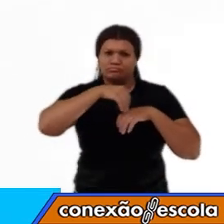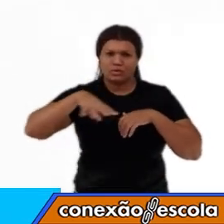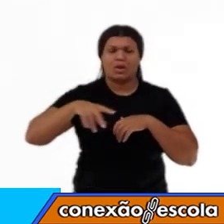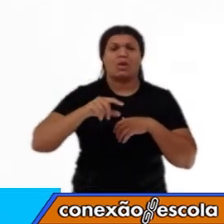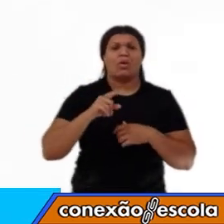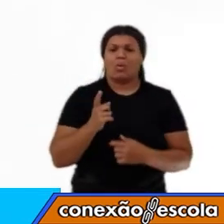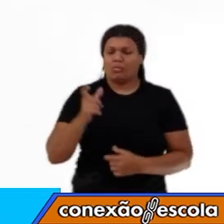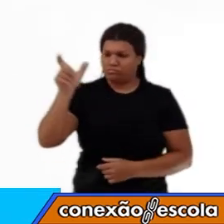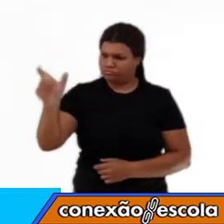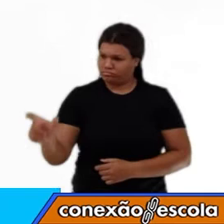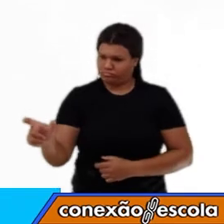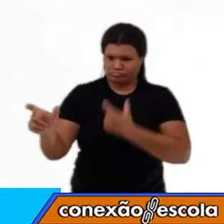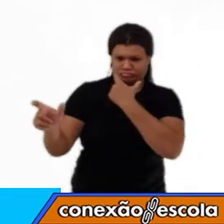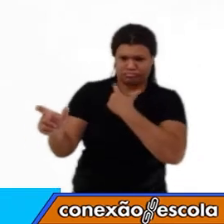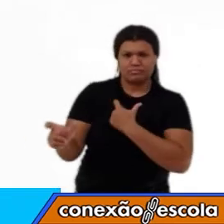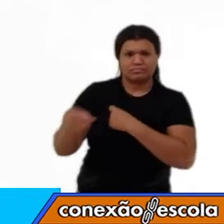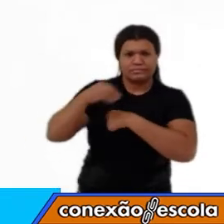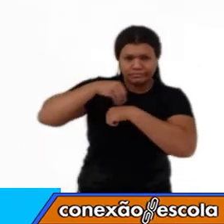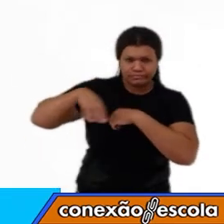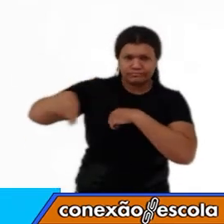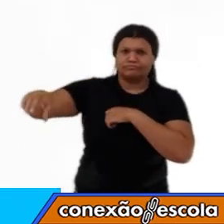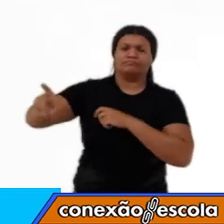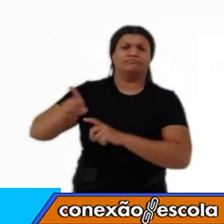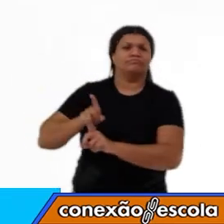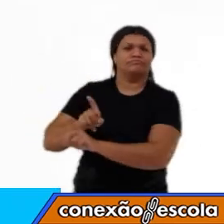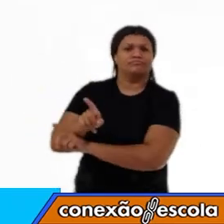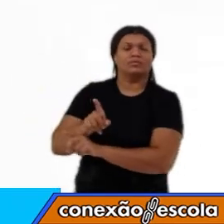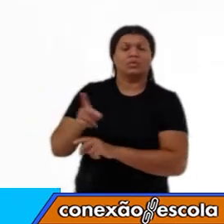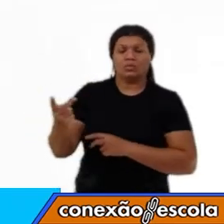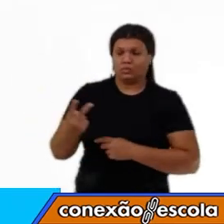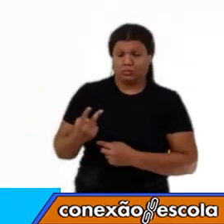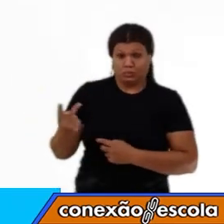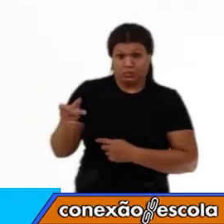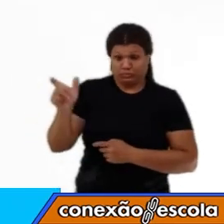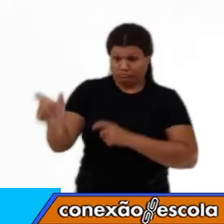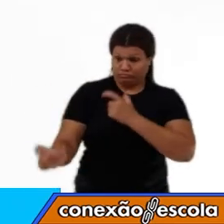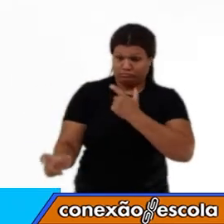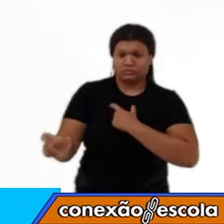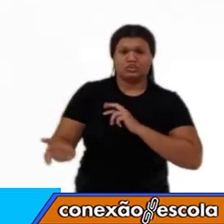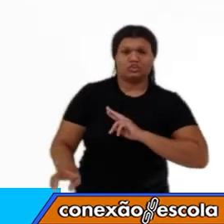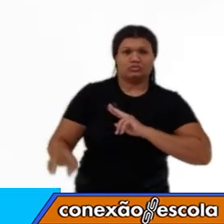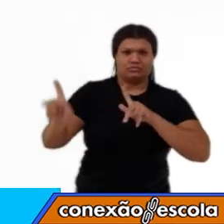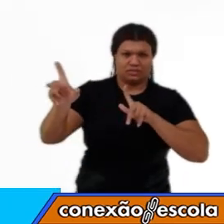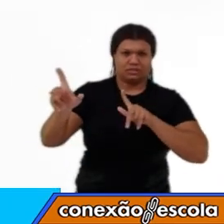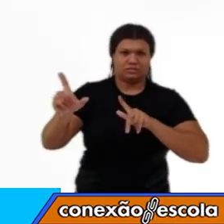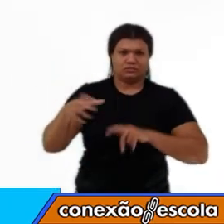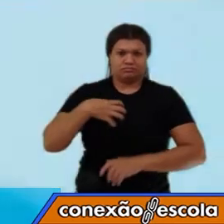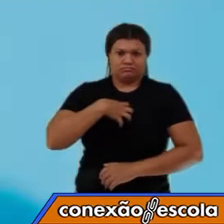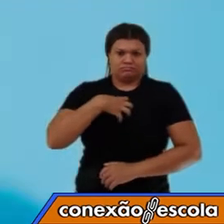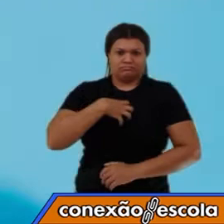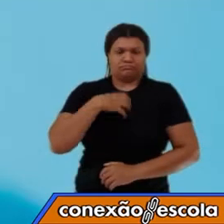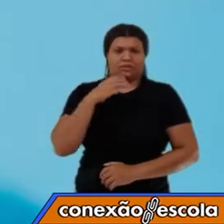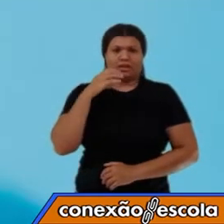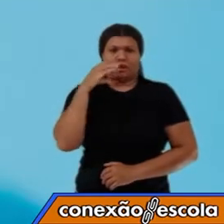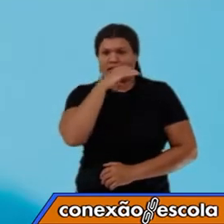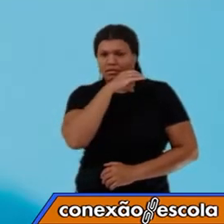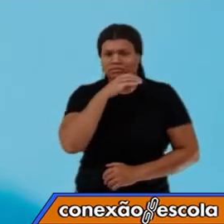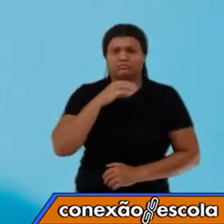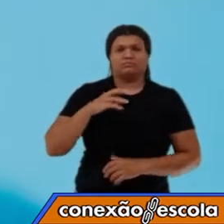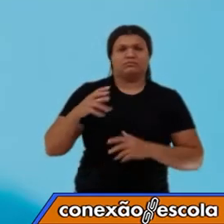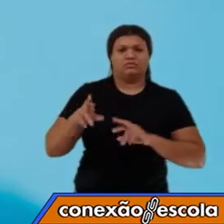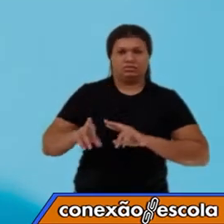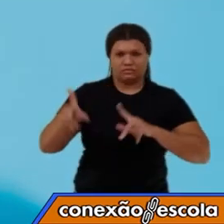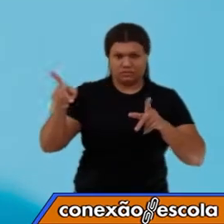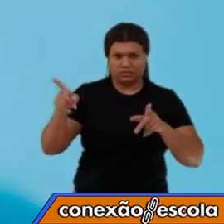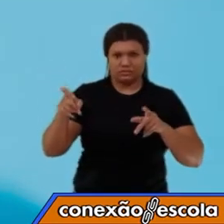um corpo para o outro. E esses corpos estão em temperaturas distintas. Certo? Essa transferência de calor vai acontecer